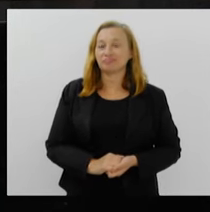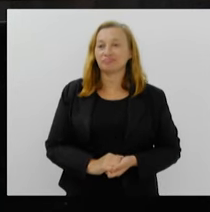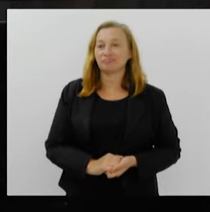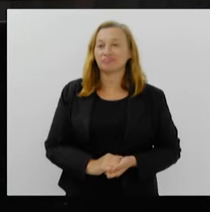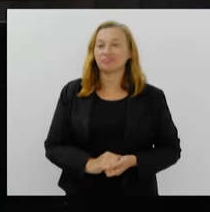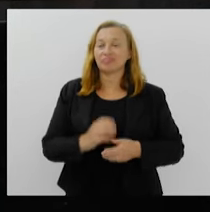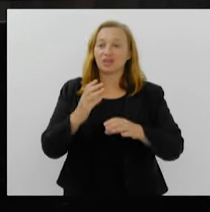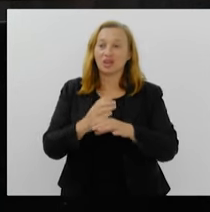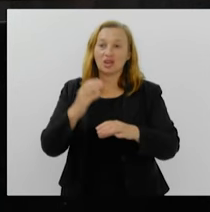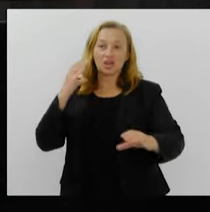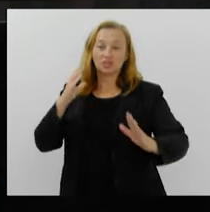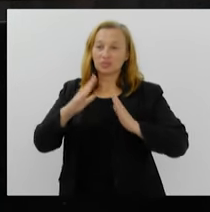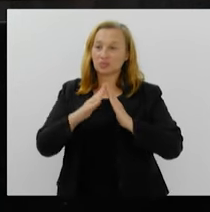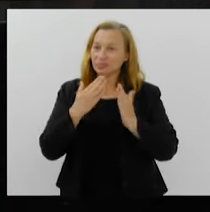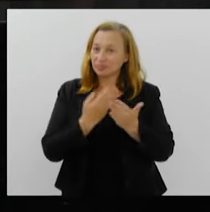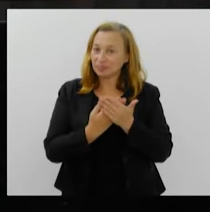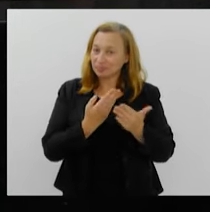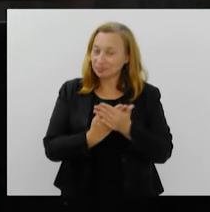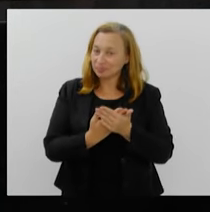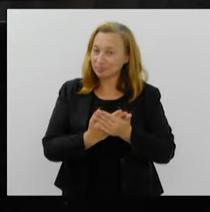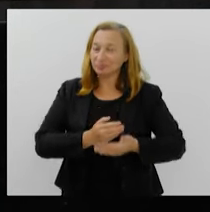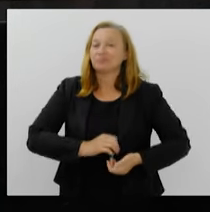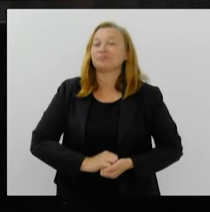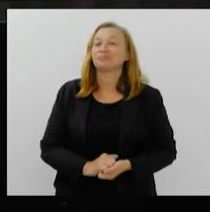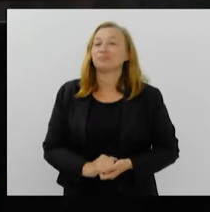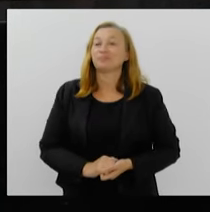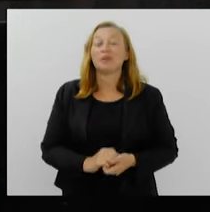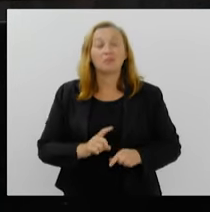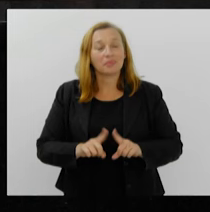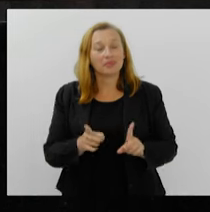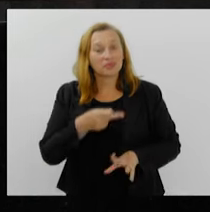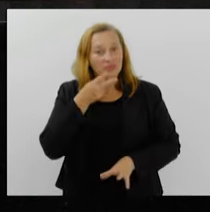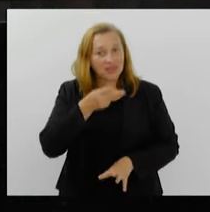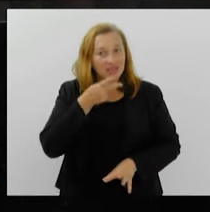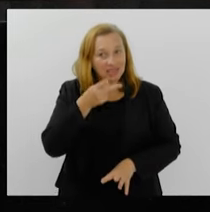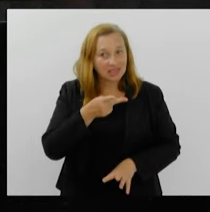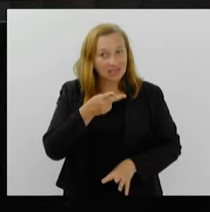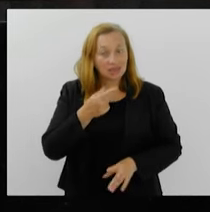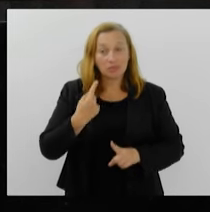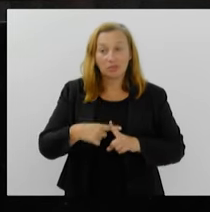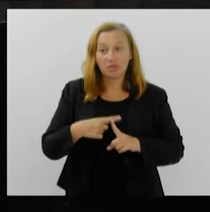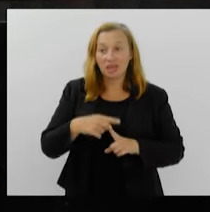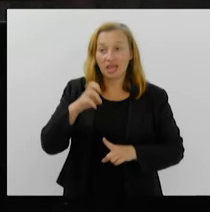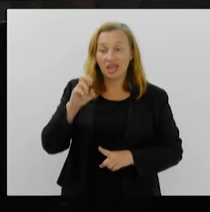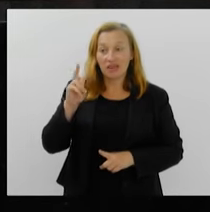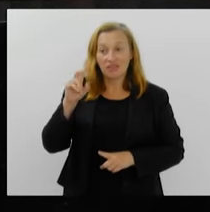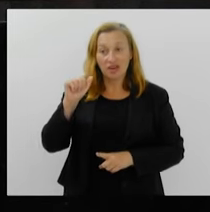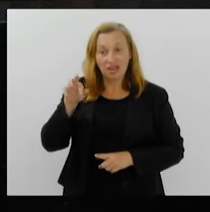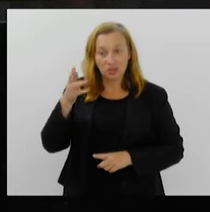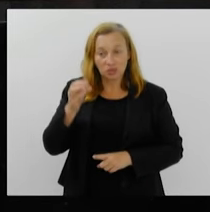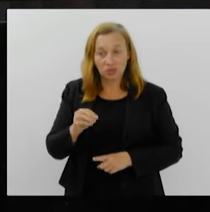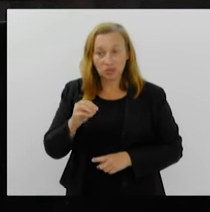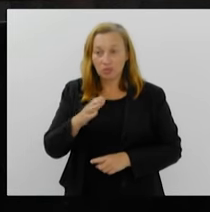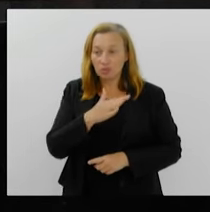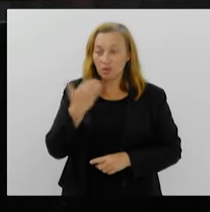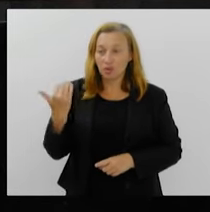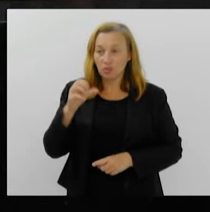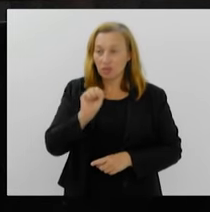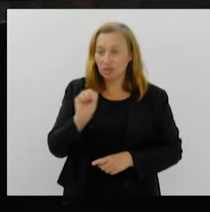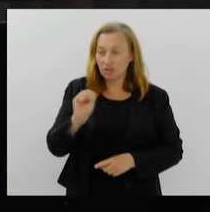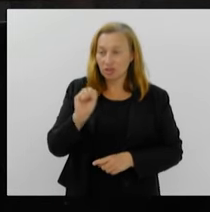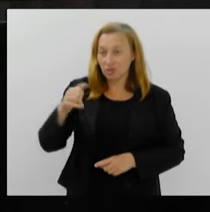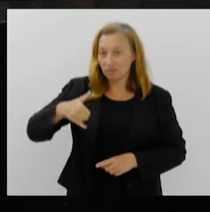engenharia. Mas estou dizendo isso porque o Evandro morreu com 88 anos de idade